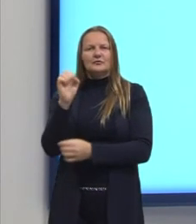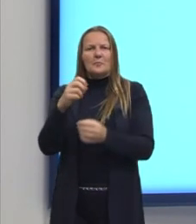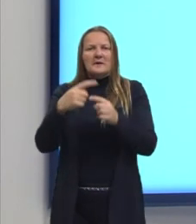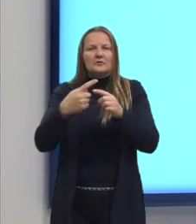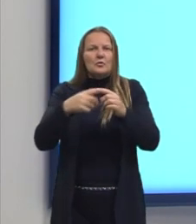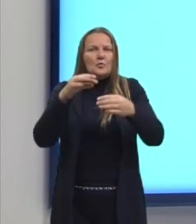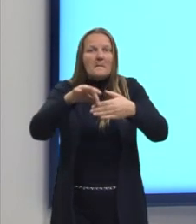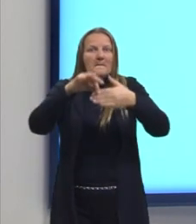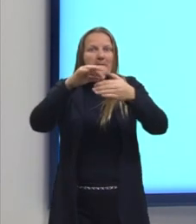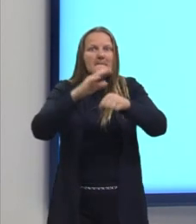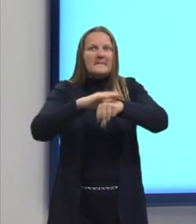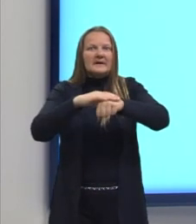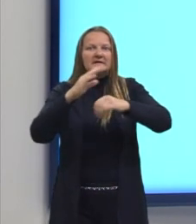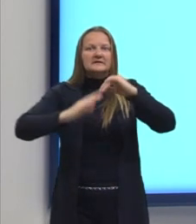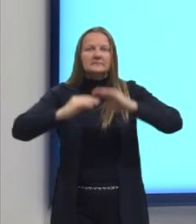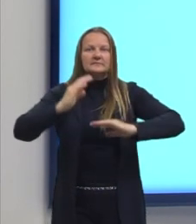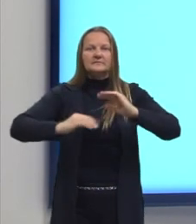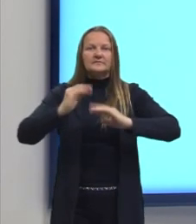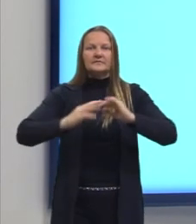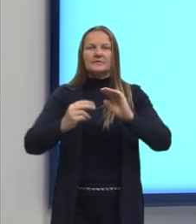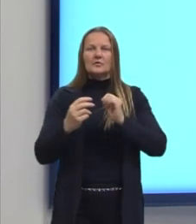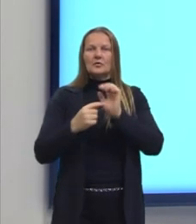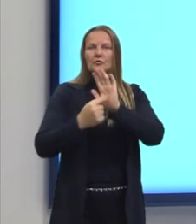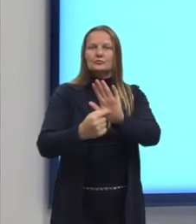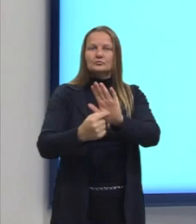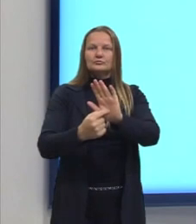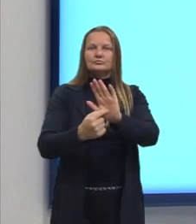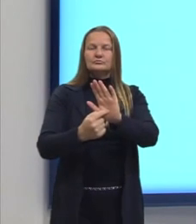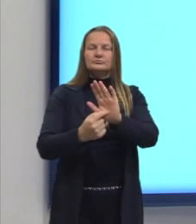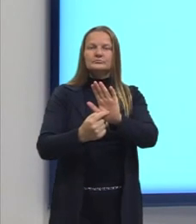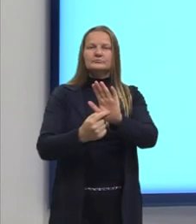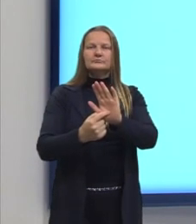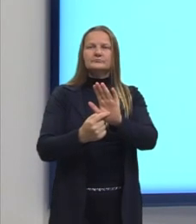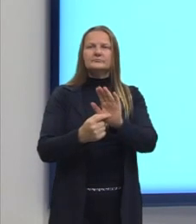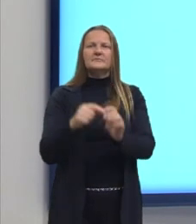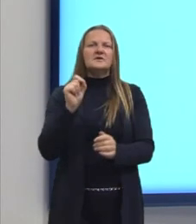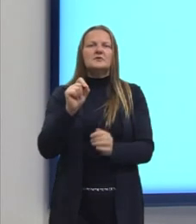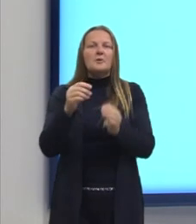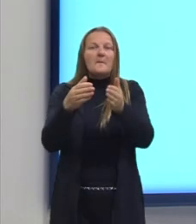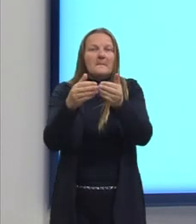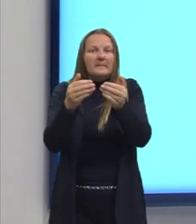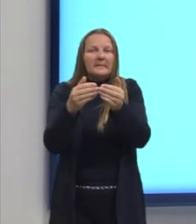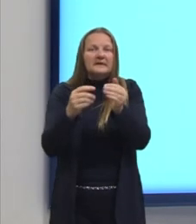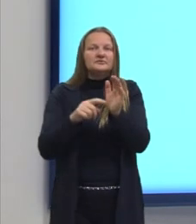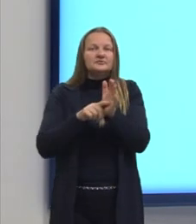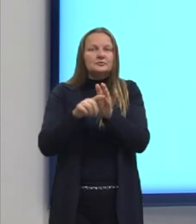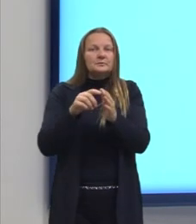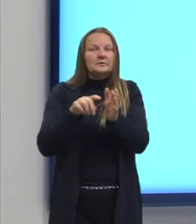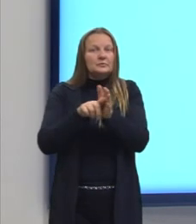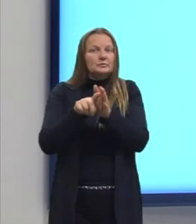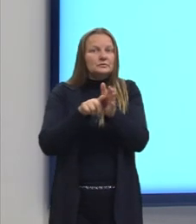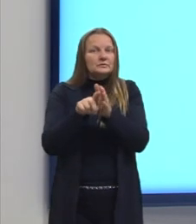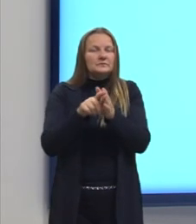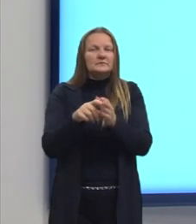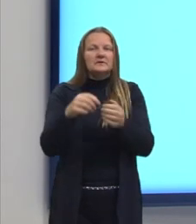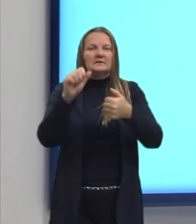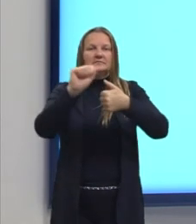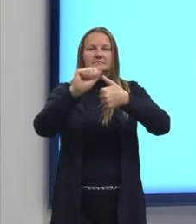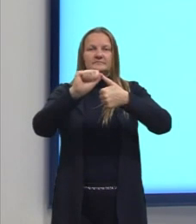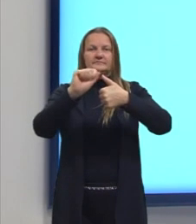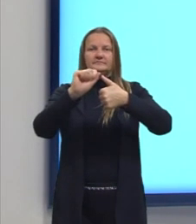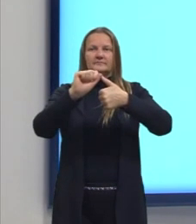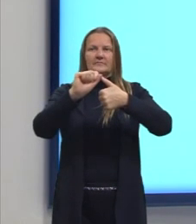torna as ações atuais. É isso que nos pede a questão. Vamos olhar a letra A.